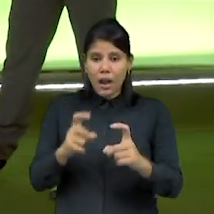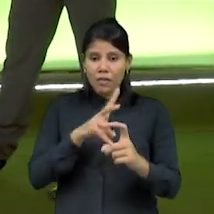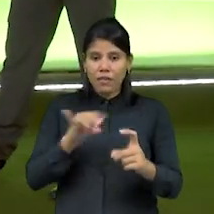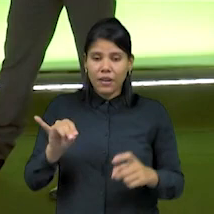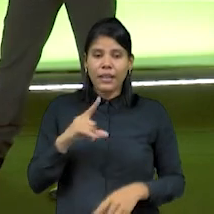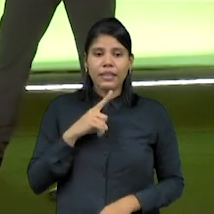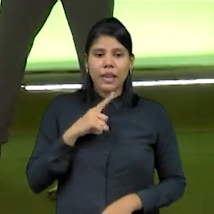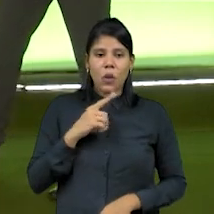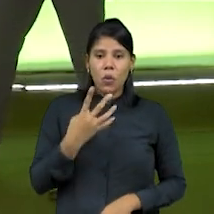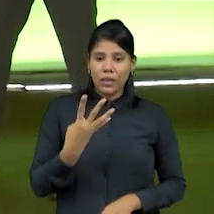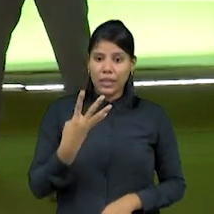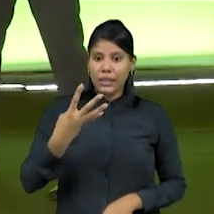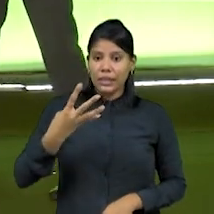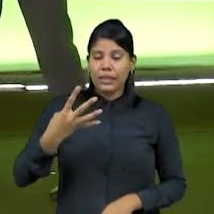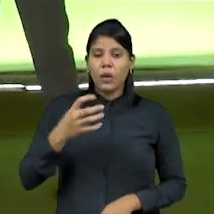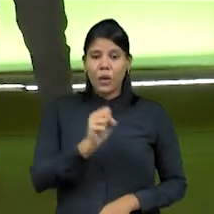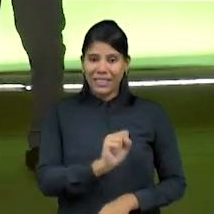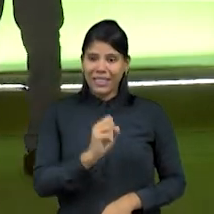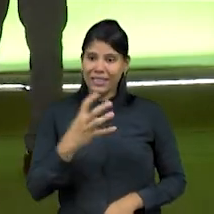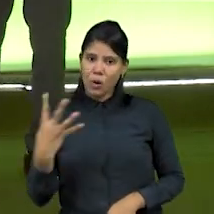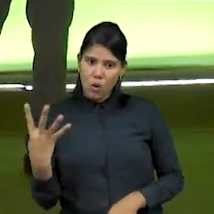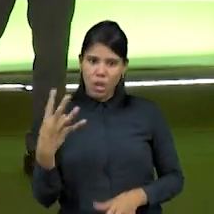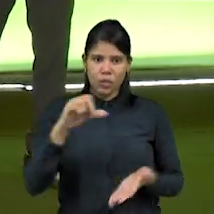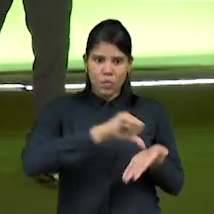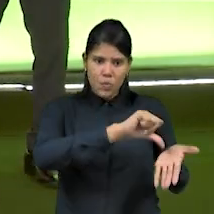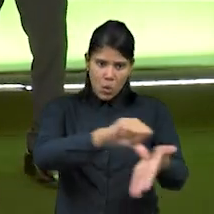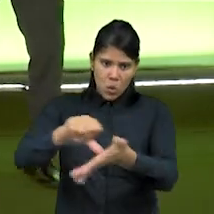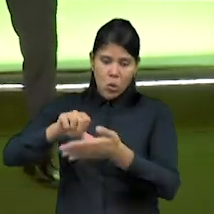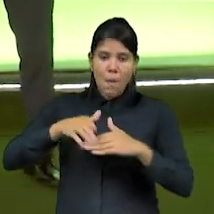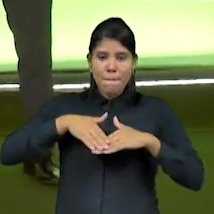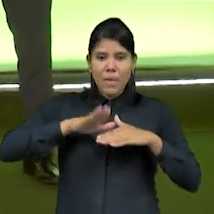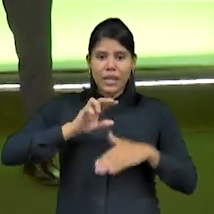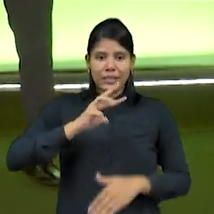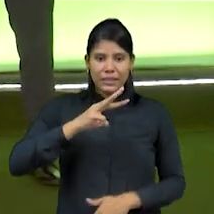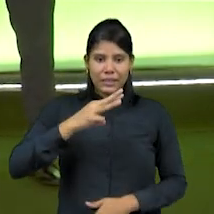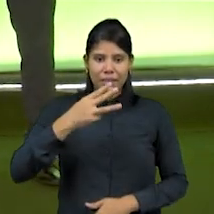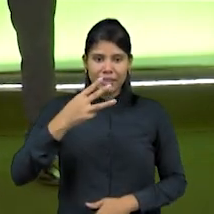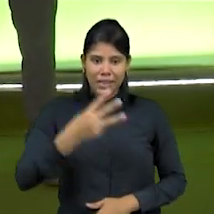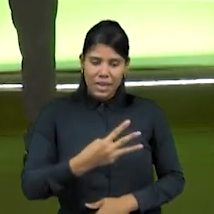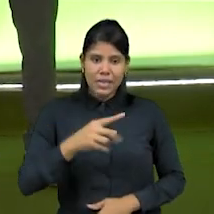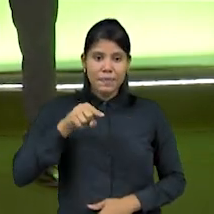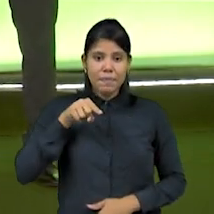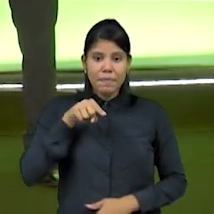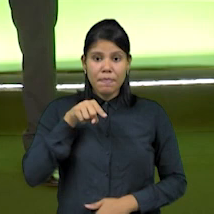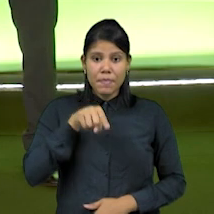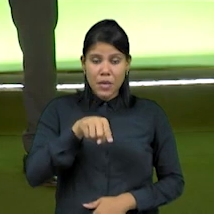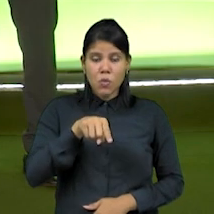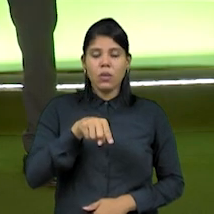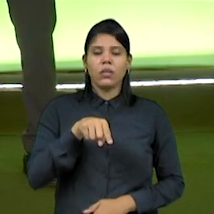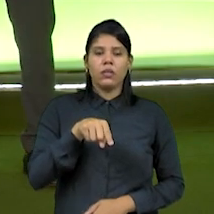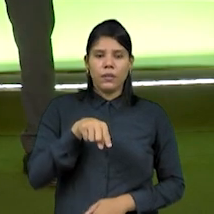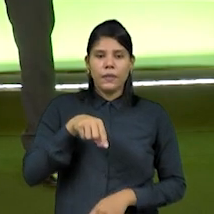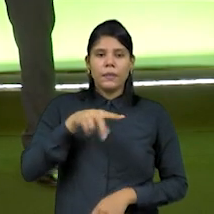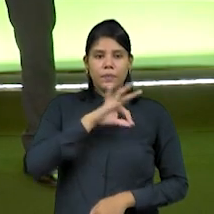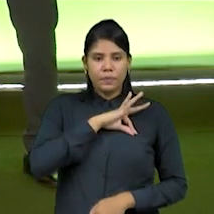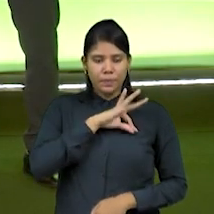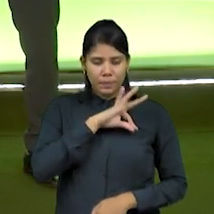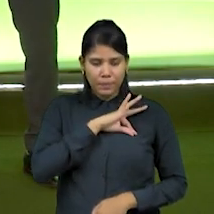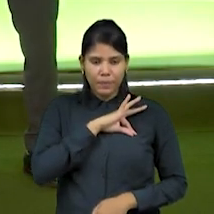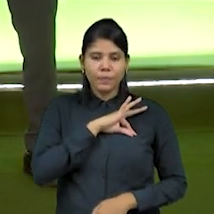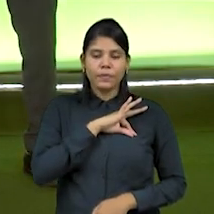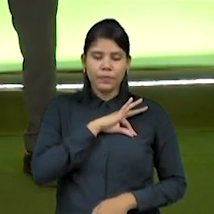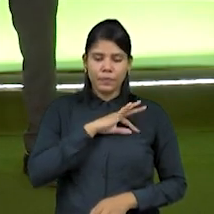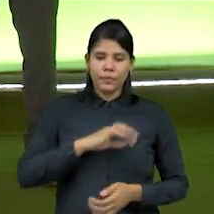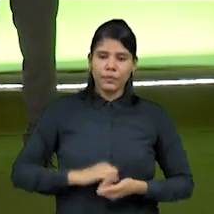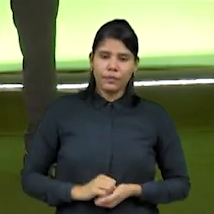bases, mais de 3 mil policiais militares em 1.800 motocicletas e 142 viaturas. Além disso,